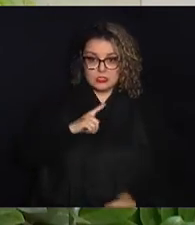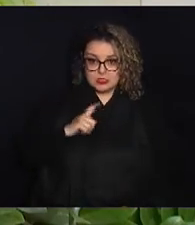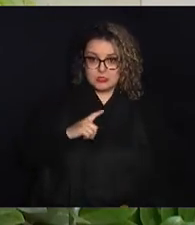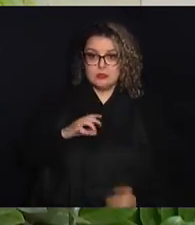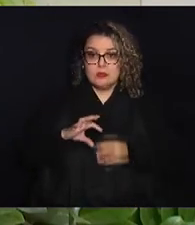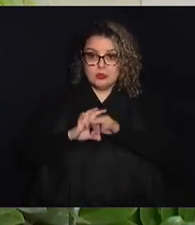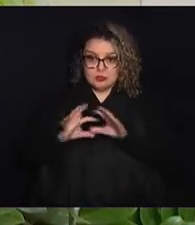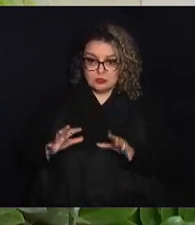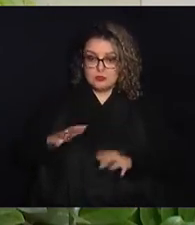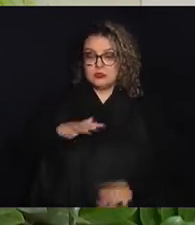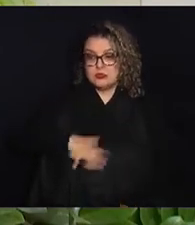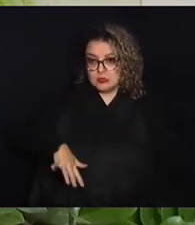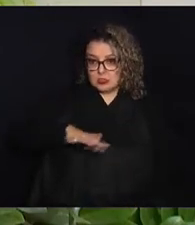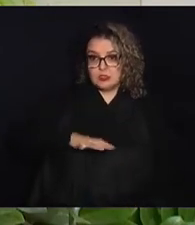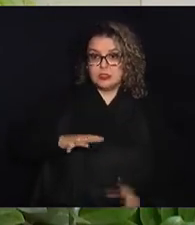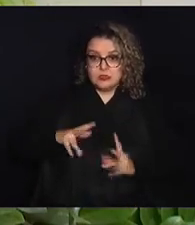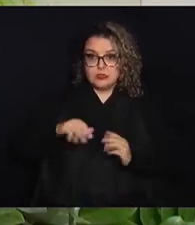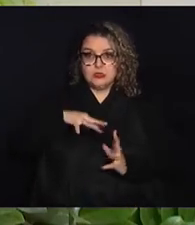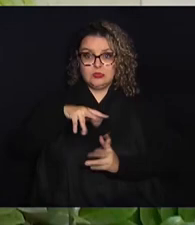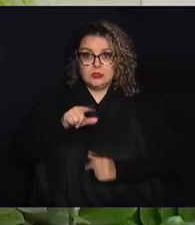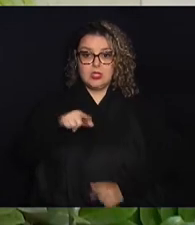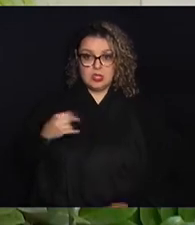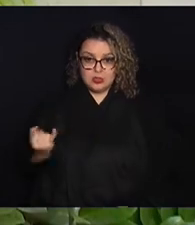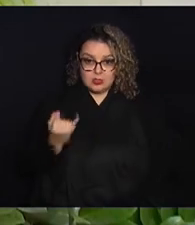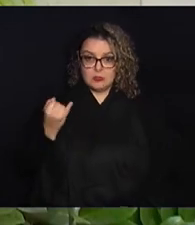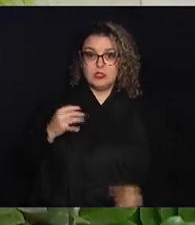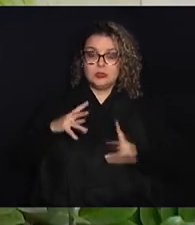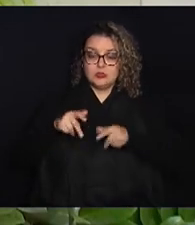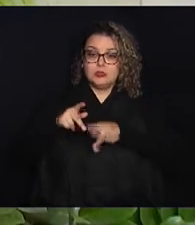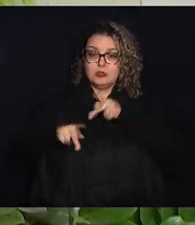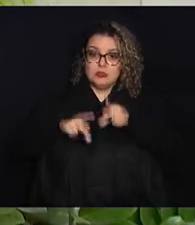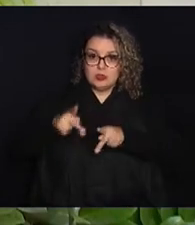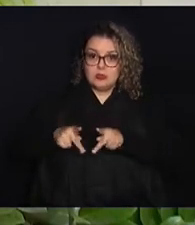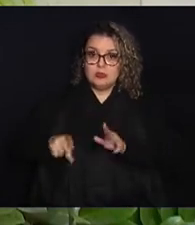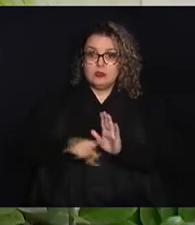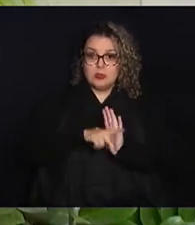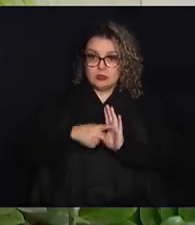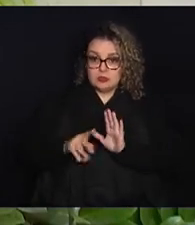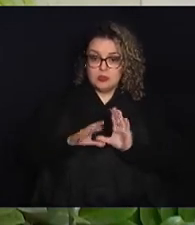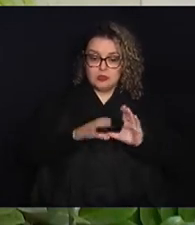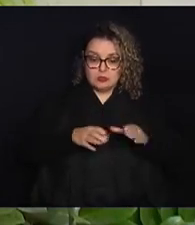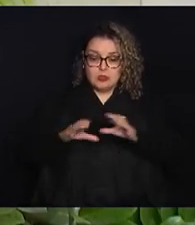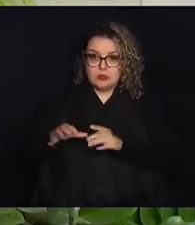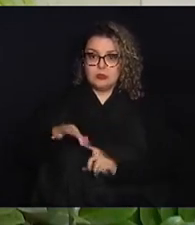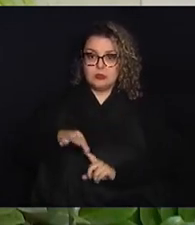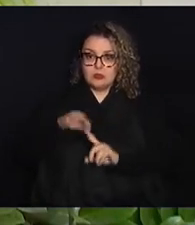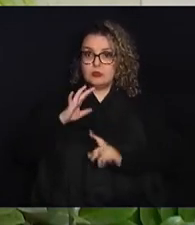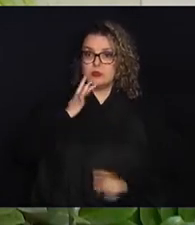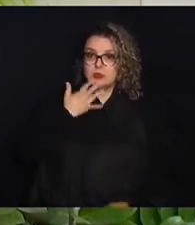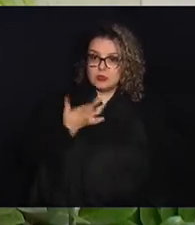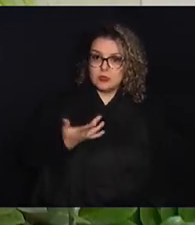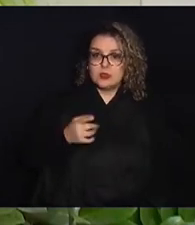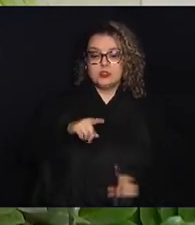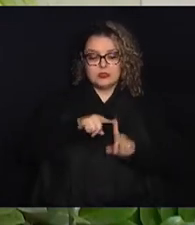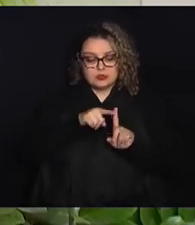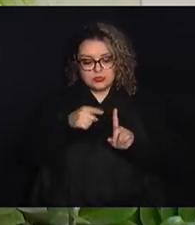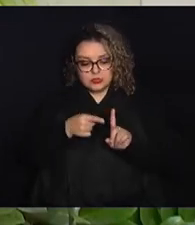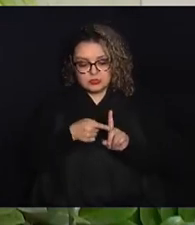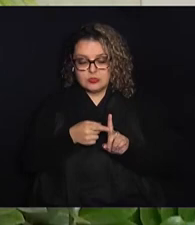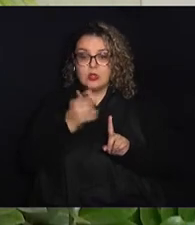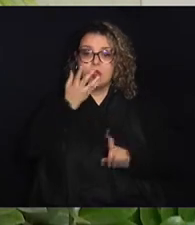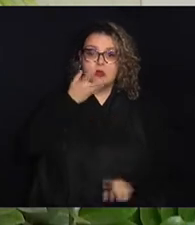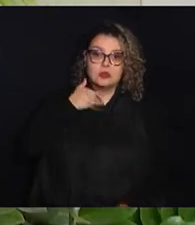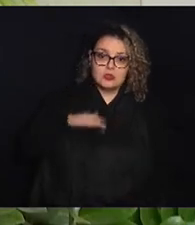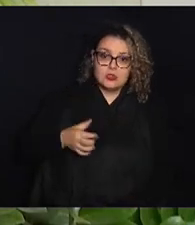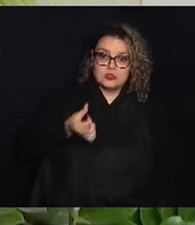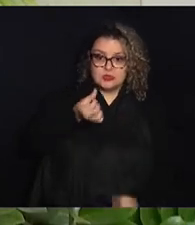no mercado em todo o mundo. Então é muito importante que toda a população que faz parte dos grupos prioritários, então gestantes, crianças de